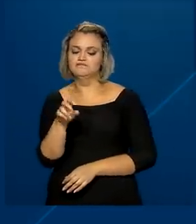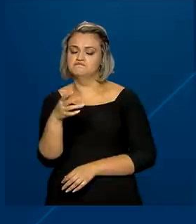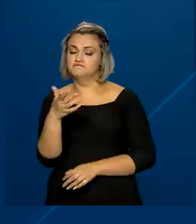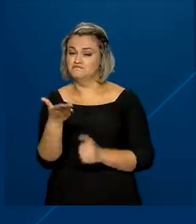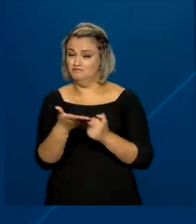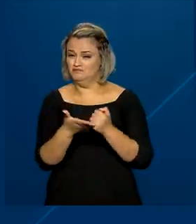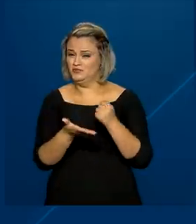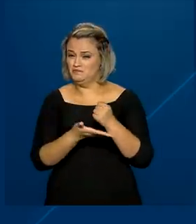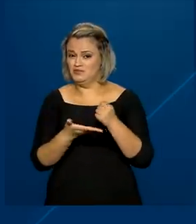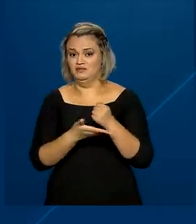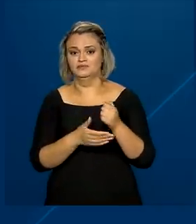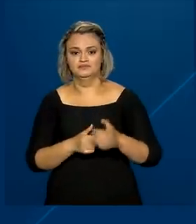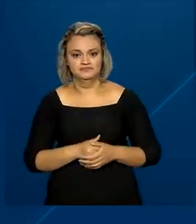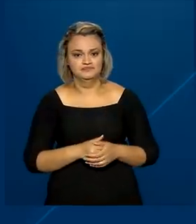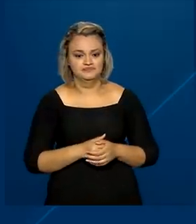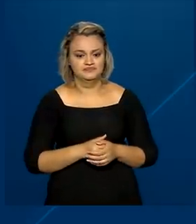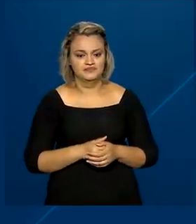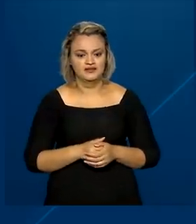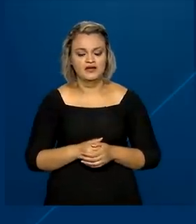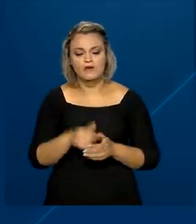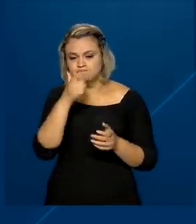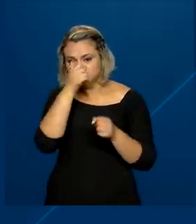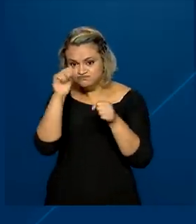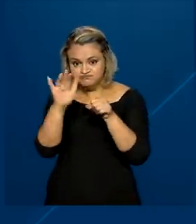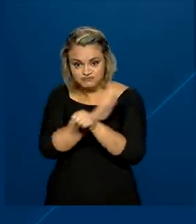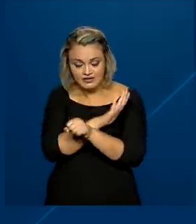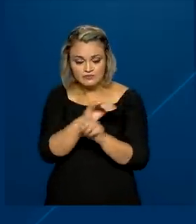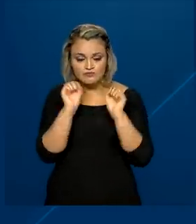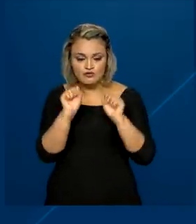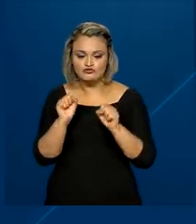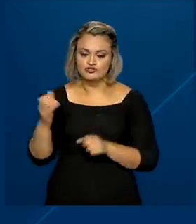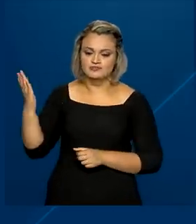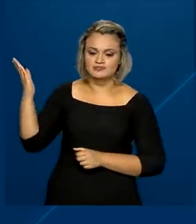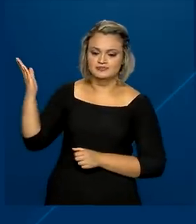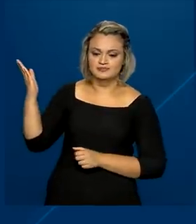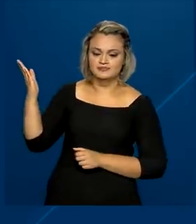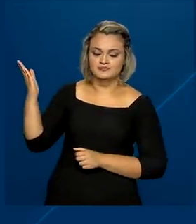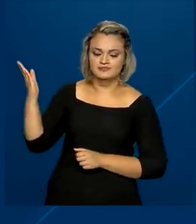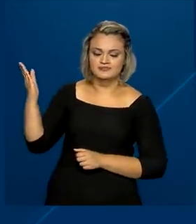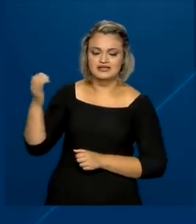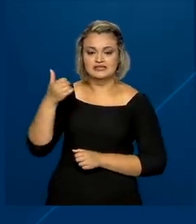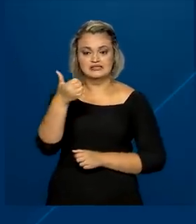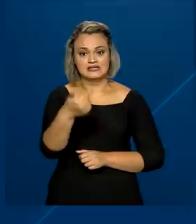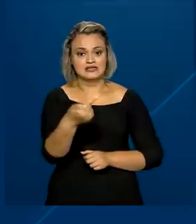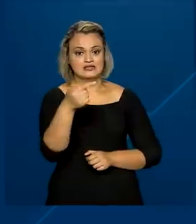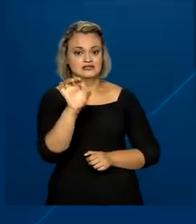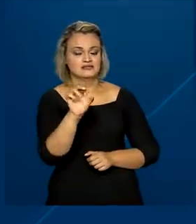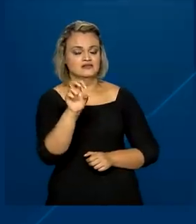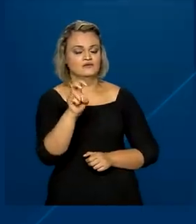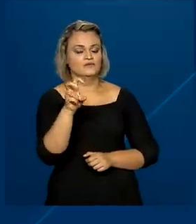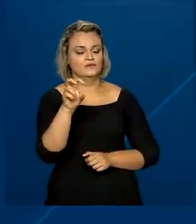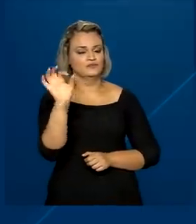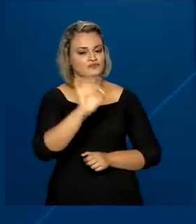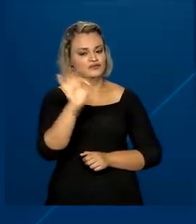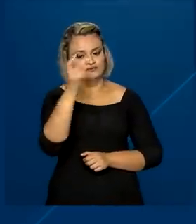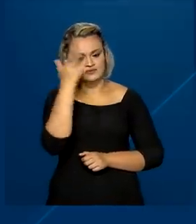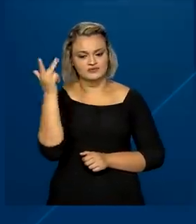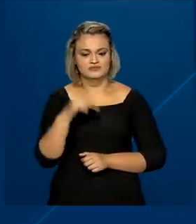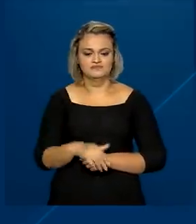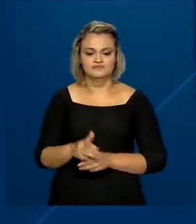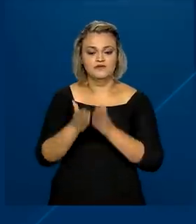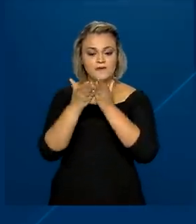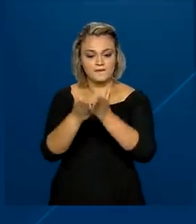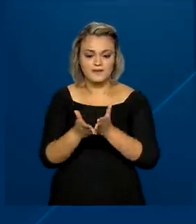mínimo, um metro e meio. A lotação máxima da embarcação deve ser de 75%. As